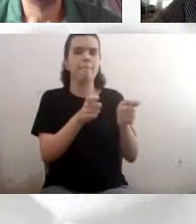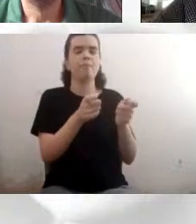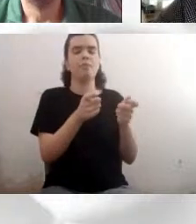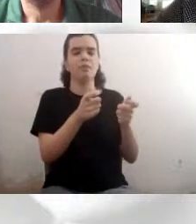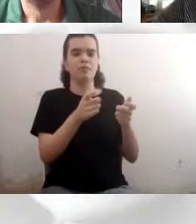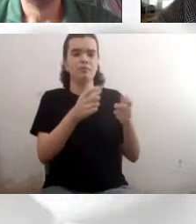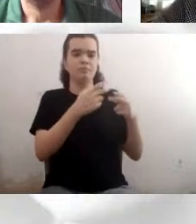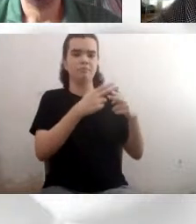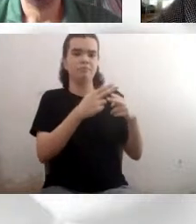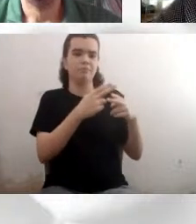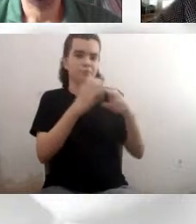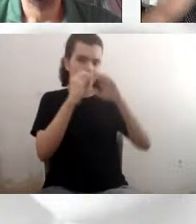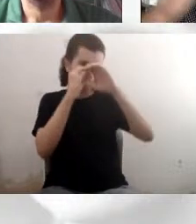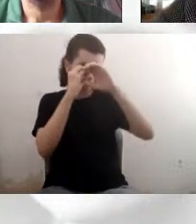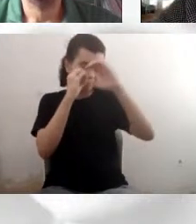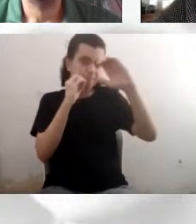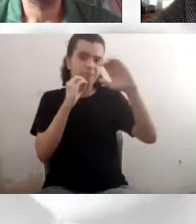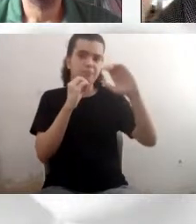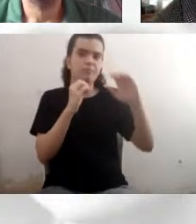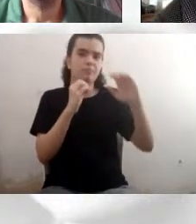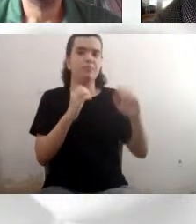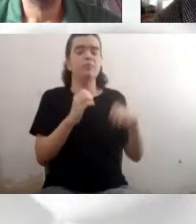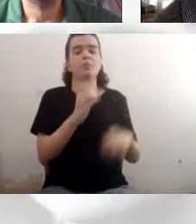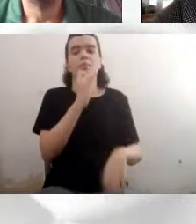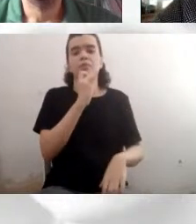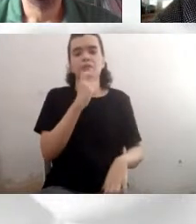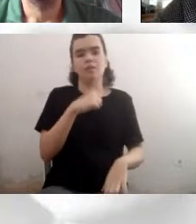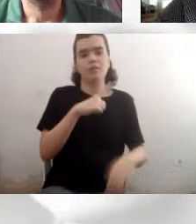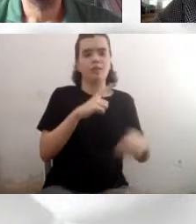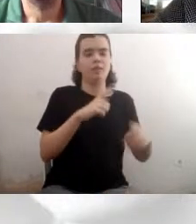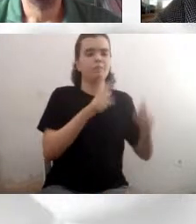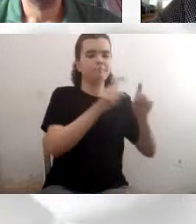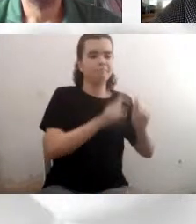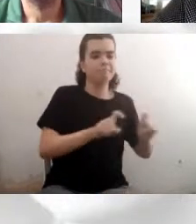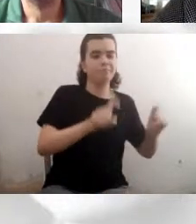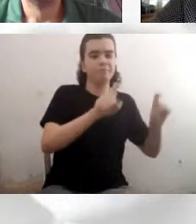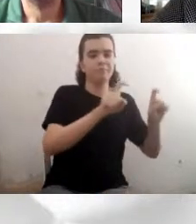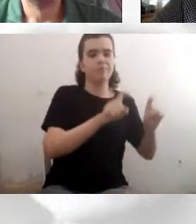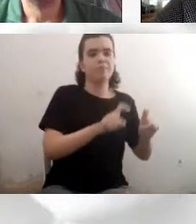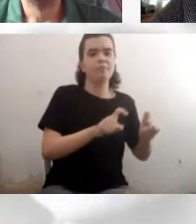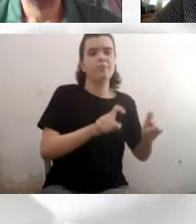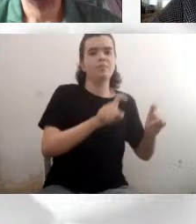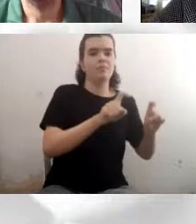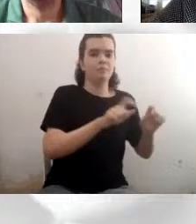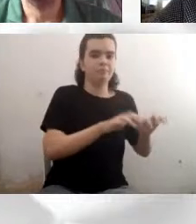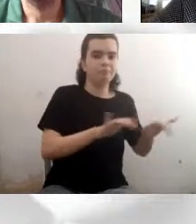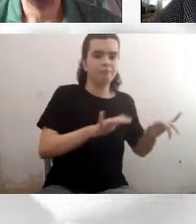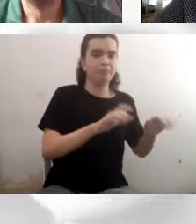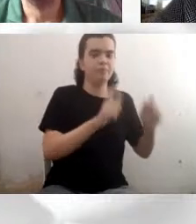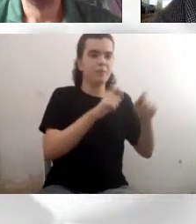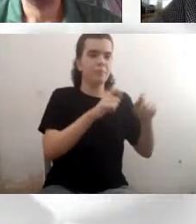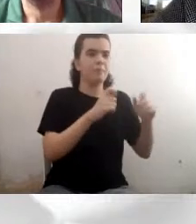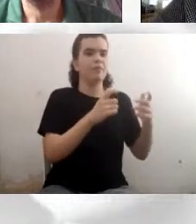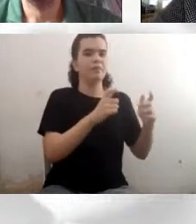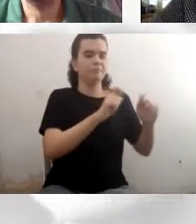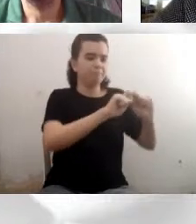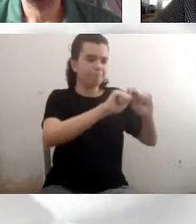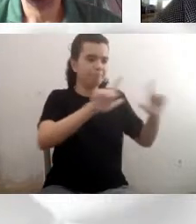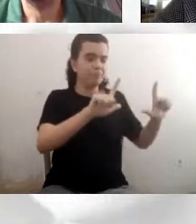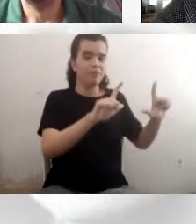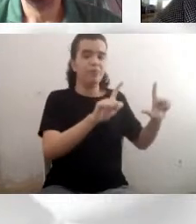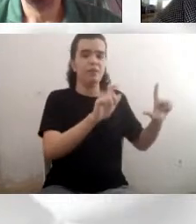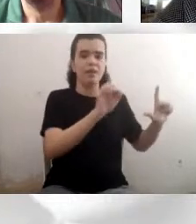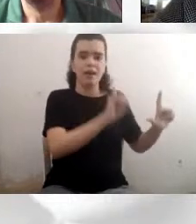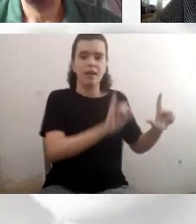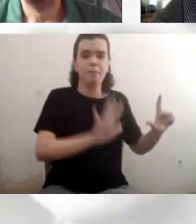instrumento e outro computador ou outra tela olhando os dados que estão chegando. Então, atualmente, eu